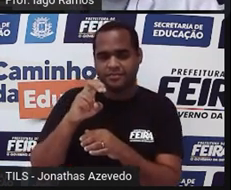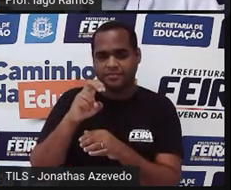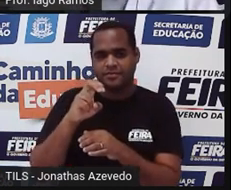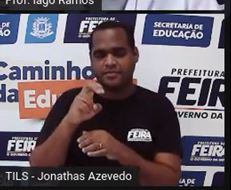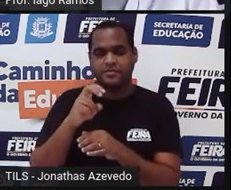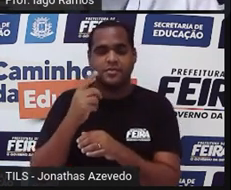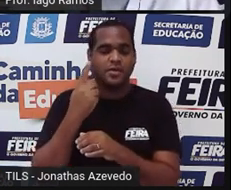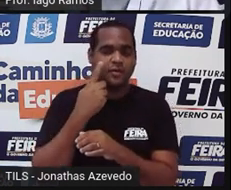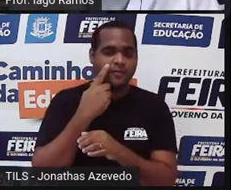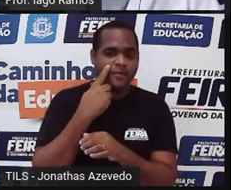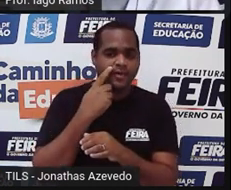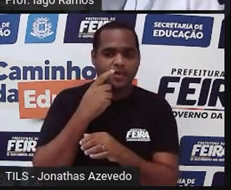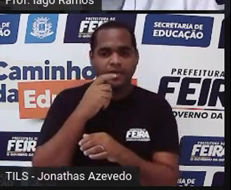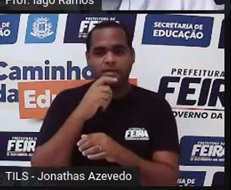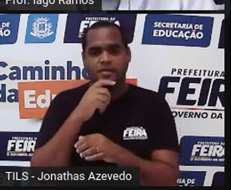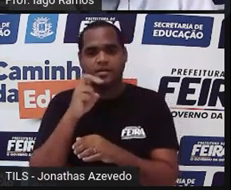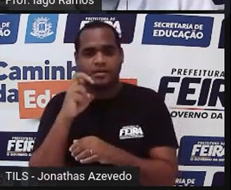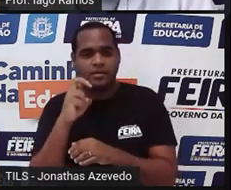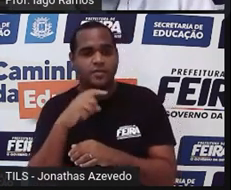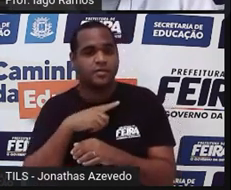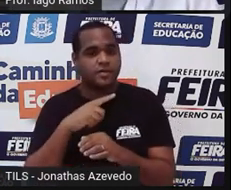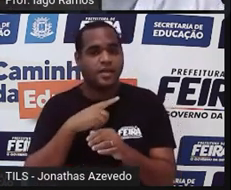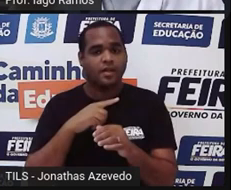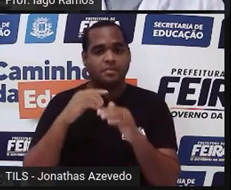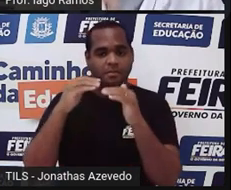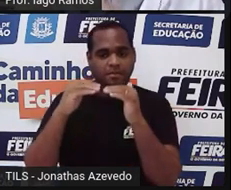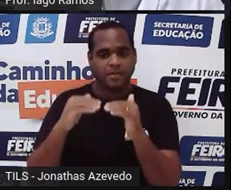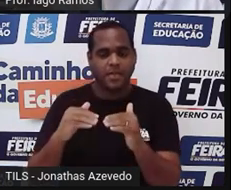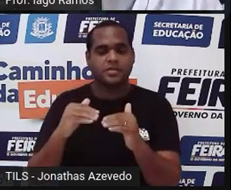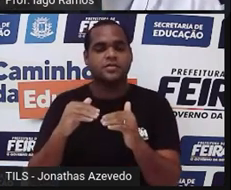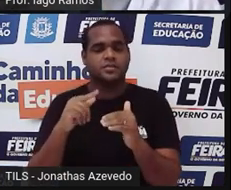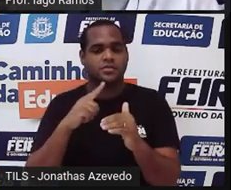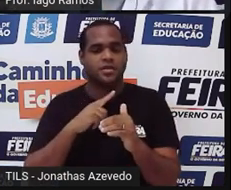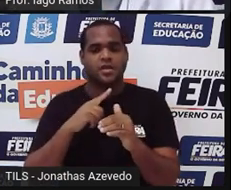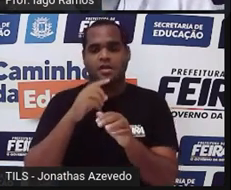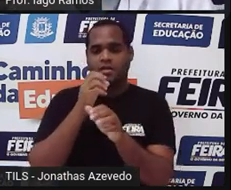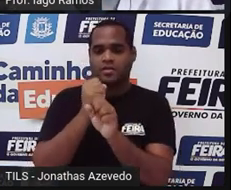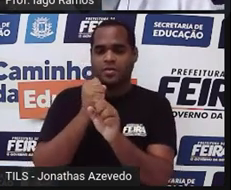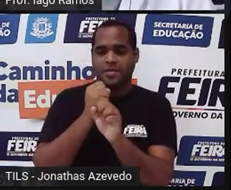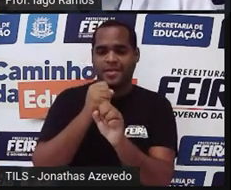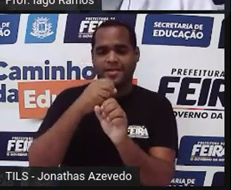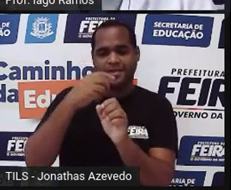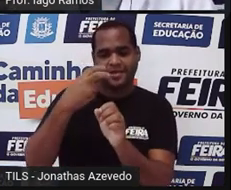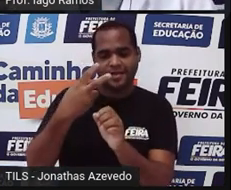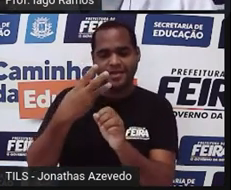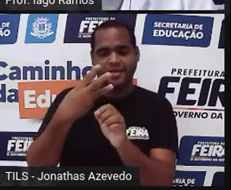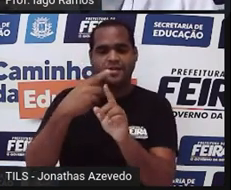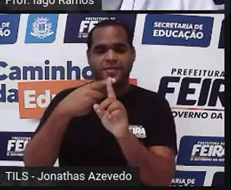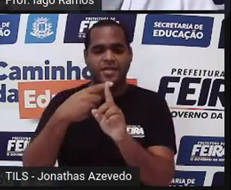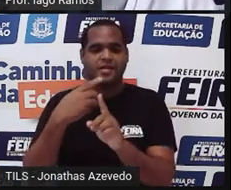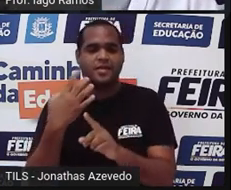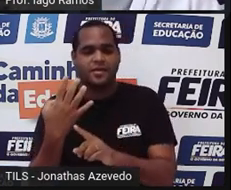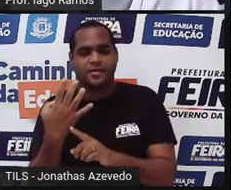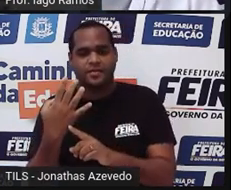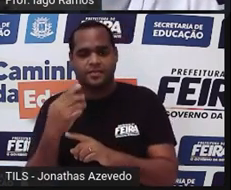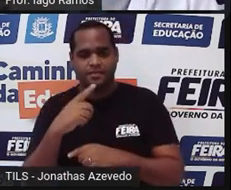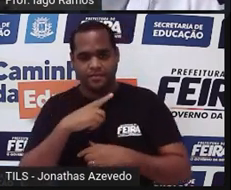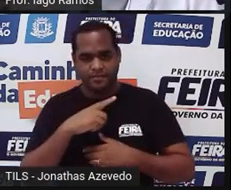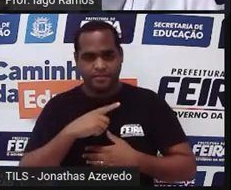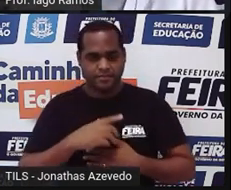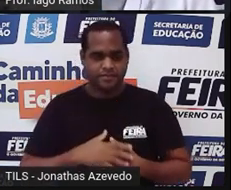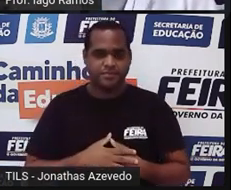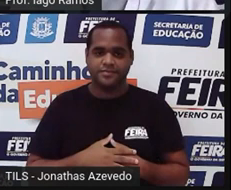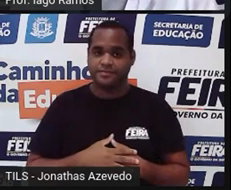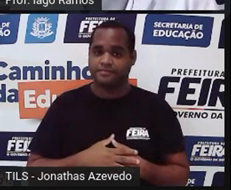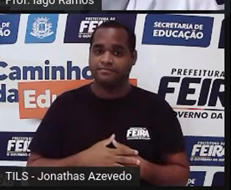5, ele é menor que a soma de 3 com 4. Tá bom? Bom. E